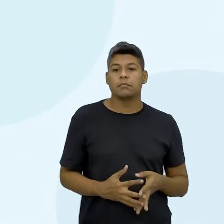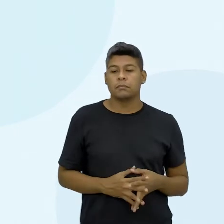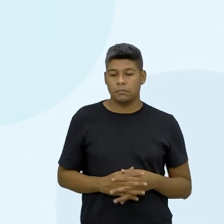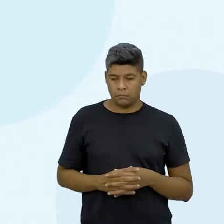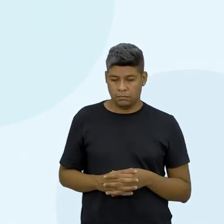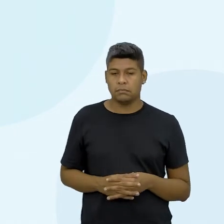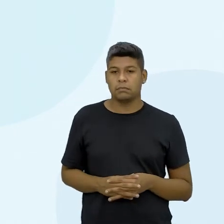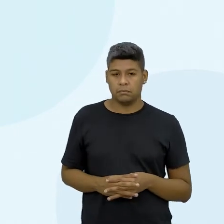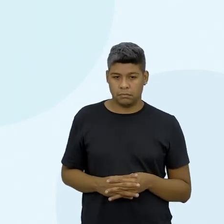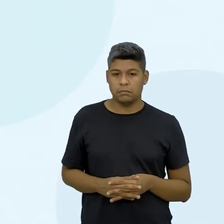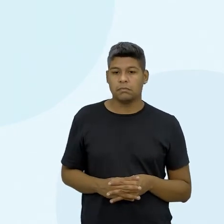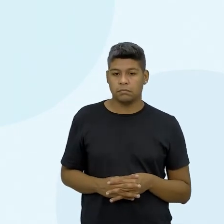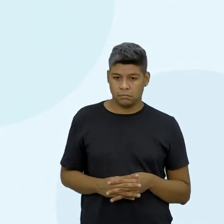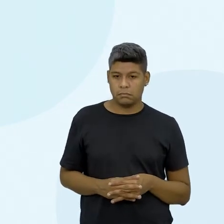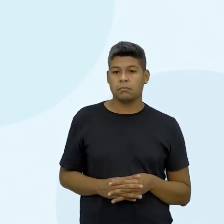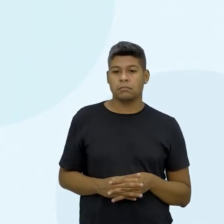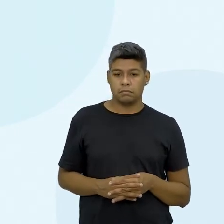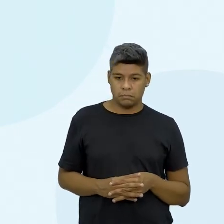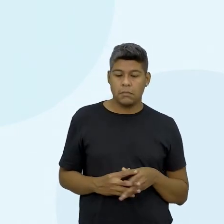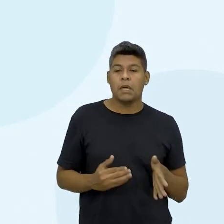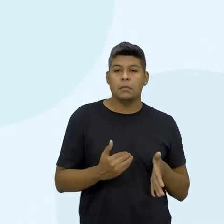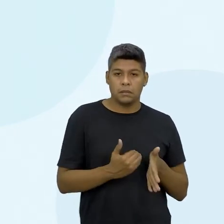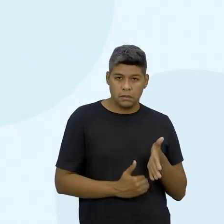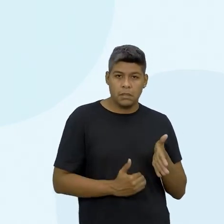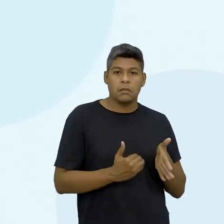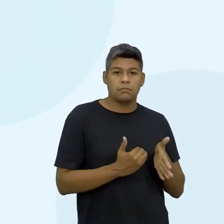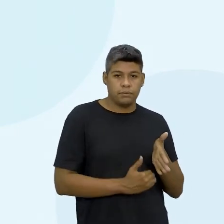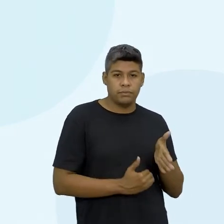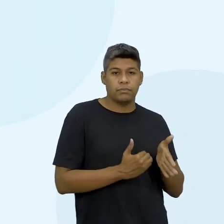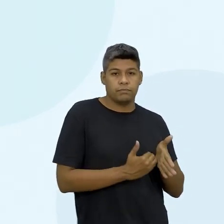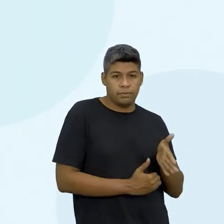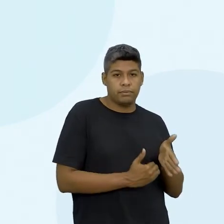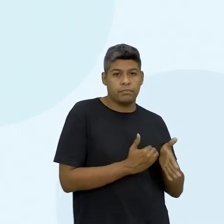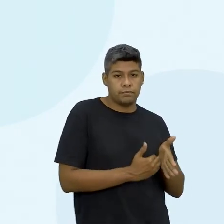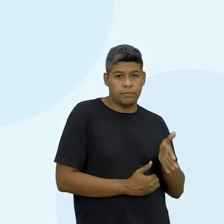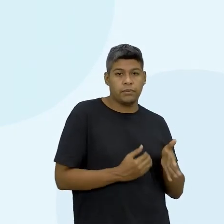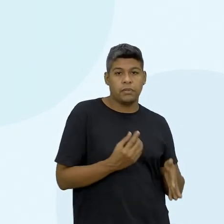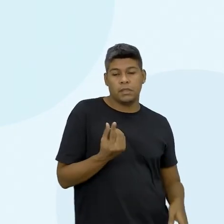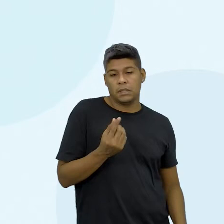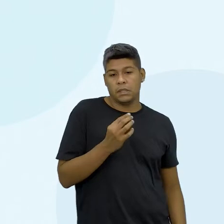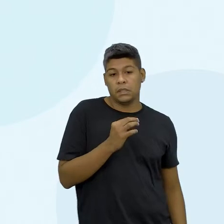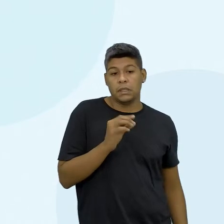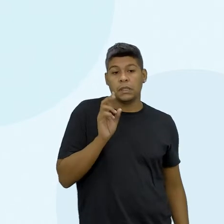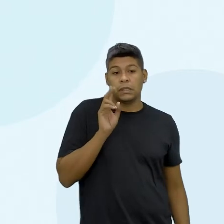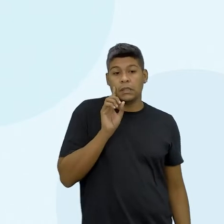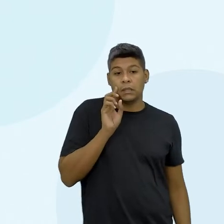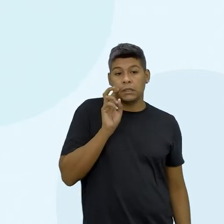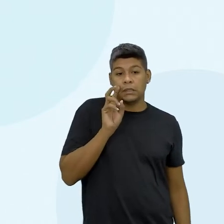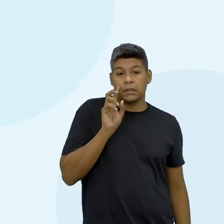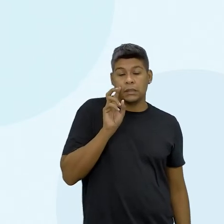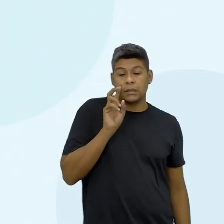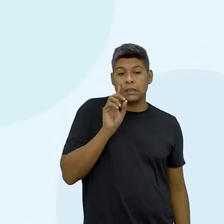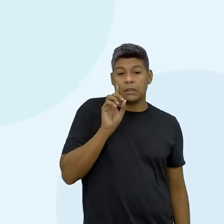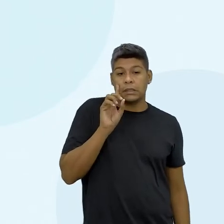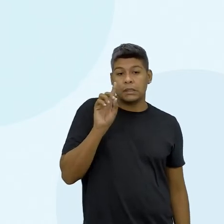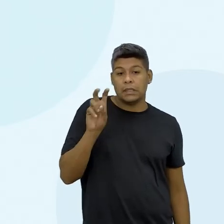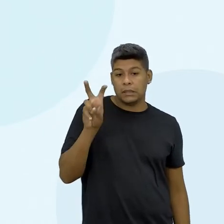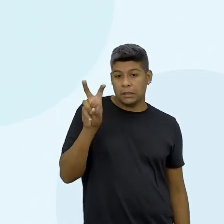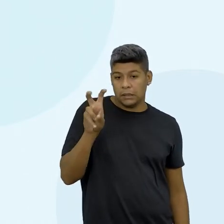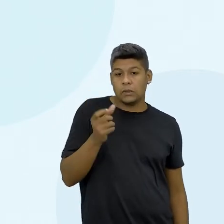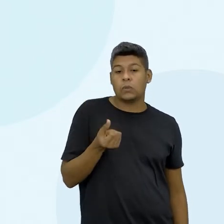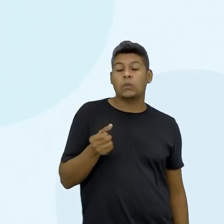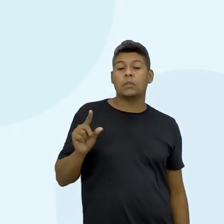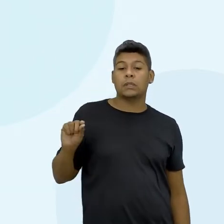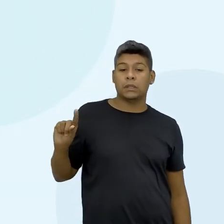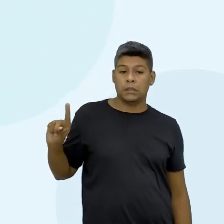pensando que ela não tinha mais dívida nenhuma, ela ganhou esses R$.080. No dia 5, ela pagou o aluguel por R$ 600.